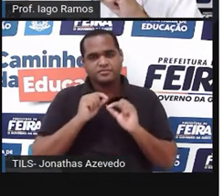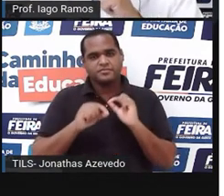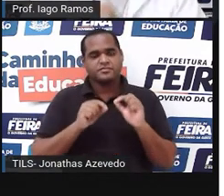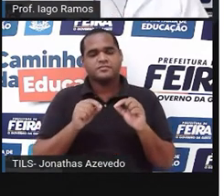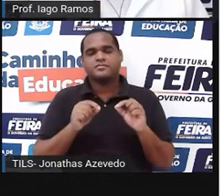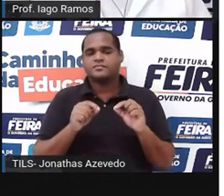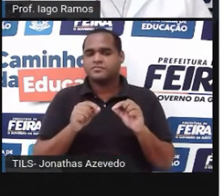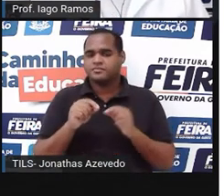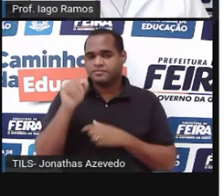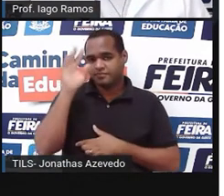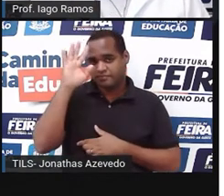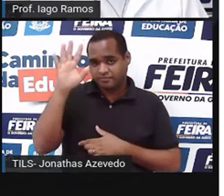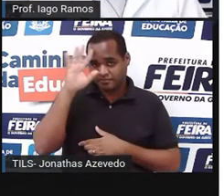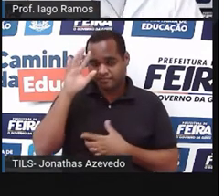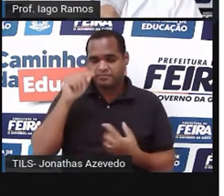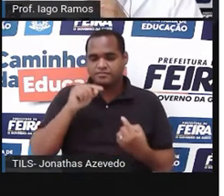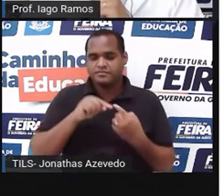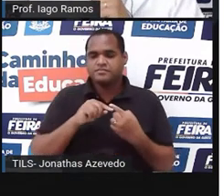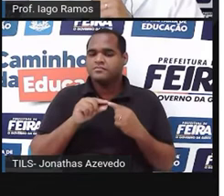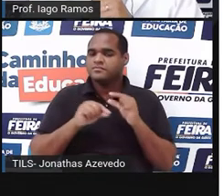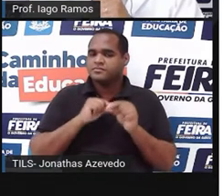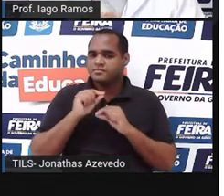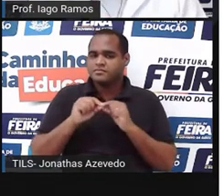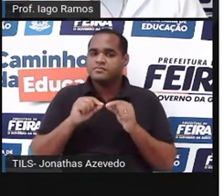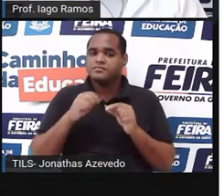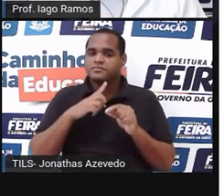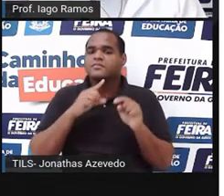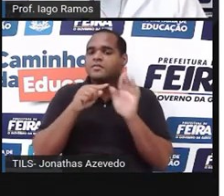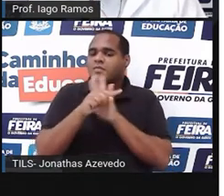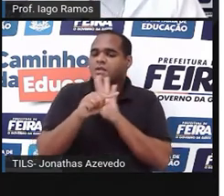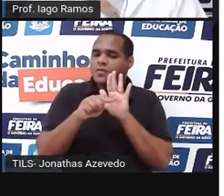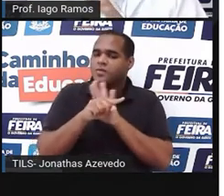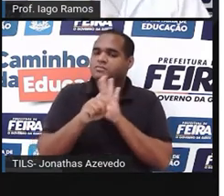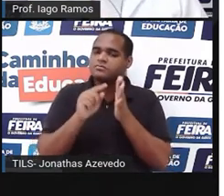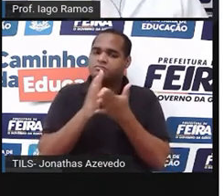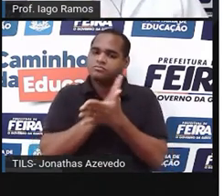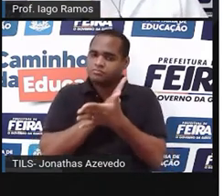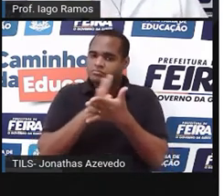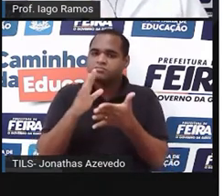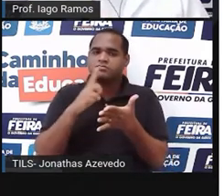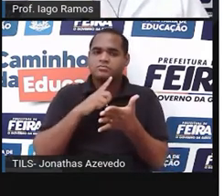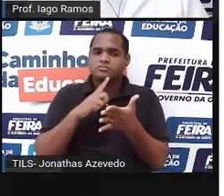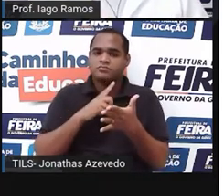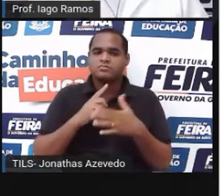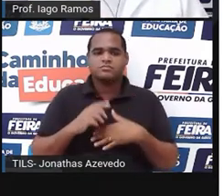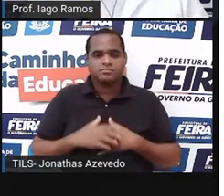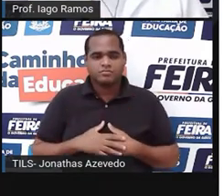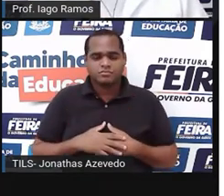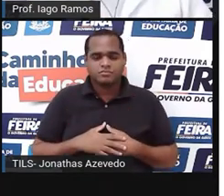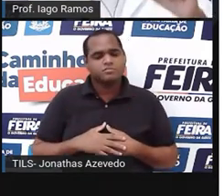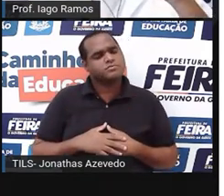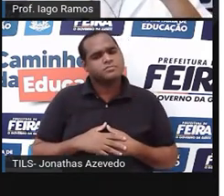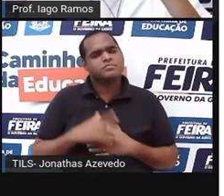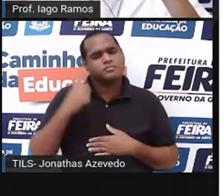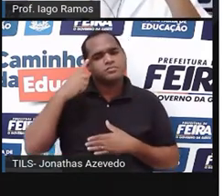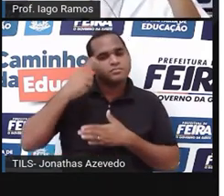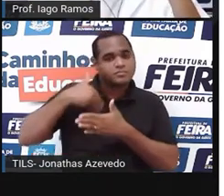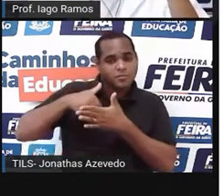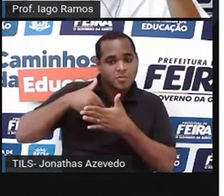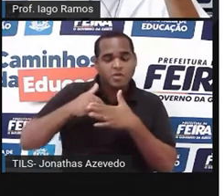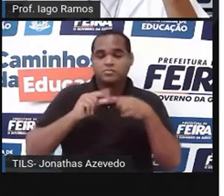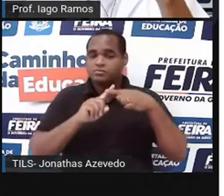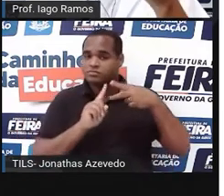Vamos pensar aqui no seguinte. Eu fiz ali algumas perguntas, tá bom? Porque no futebol a gente pode pensar em duas